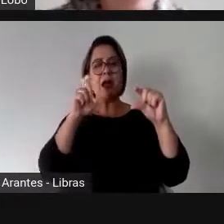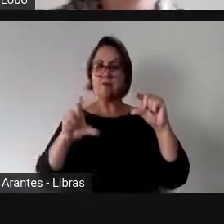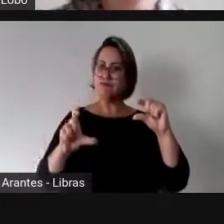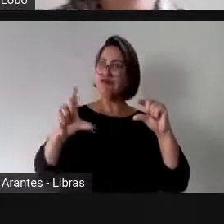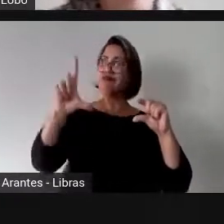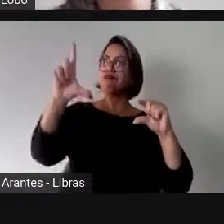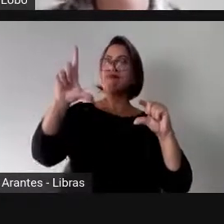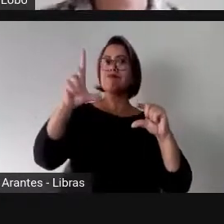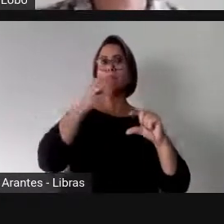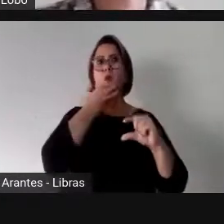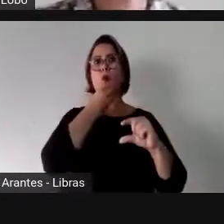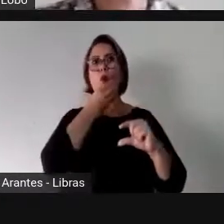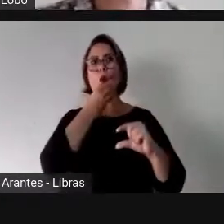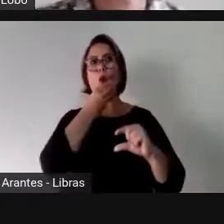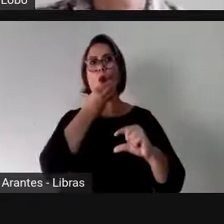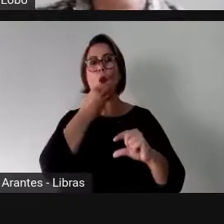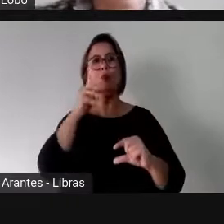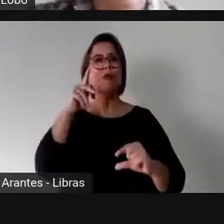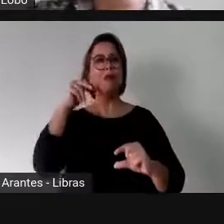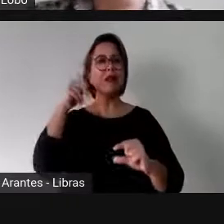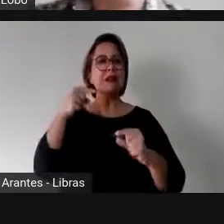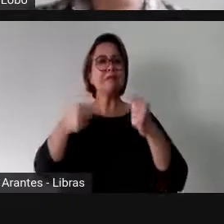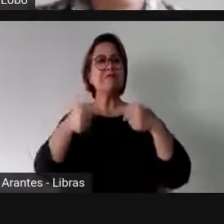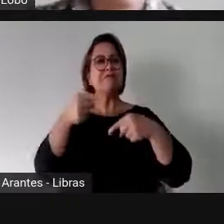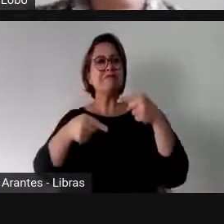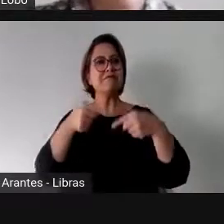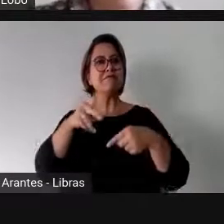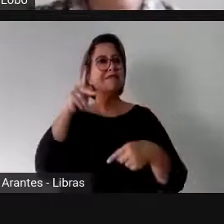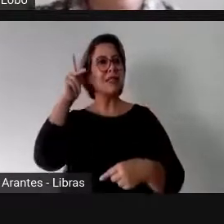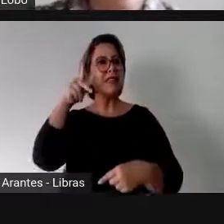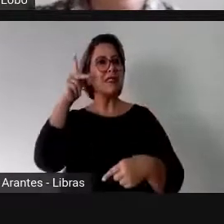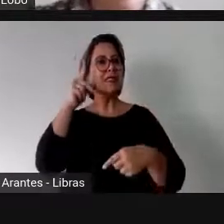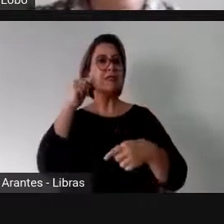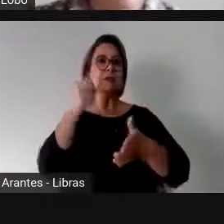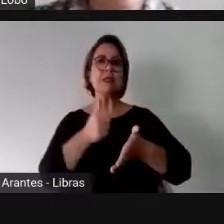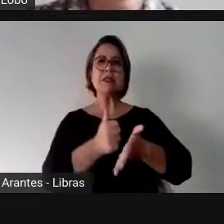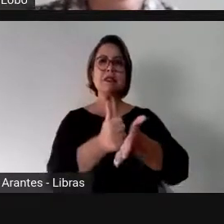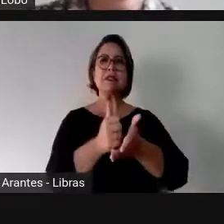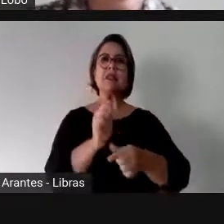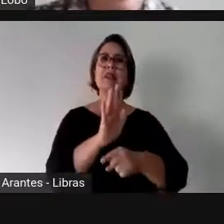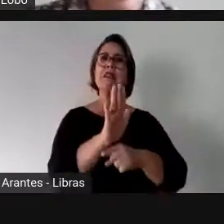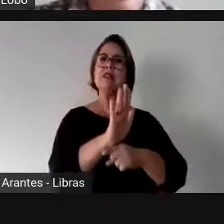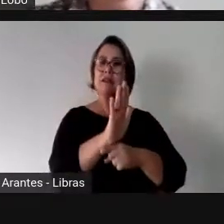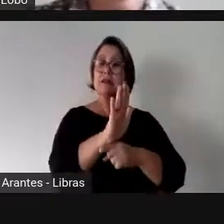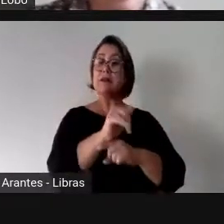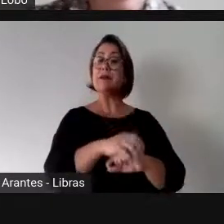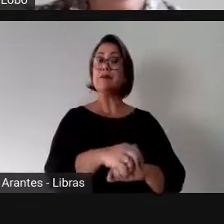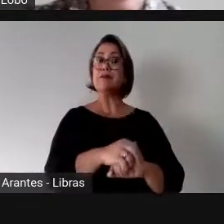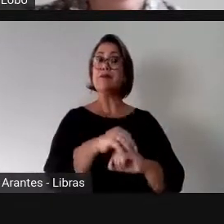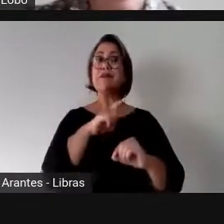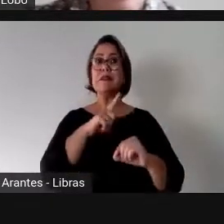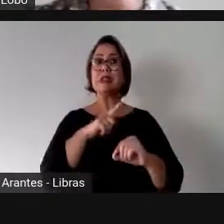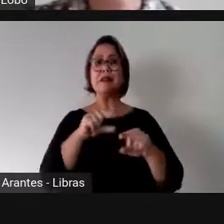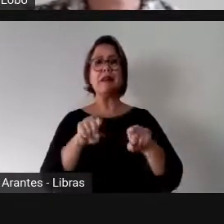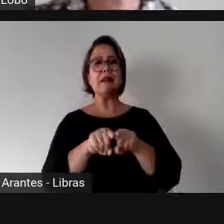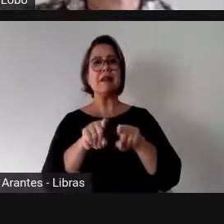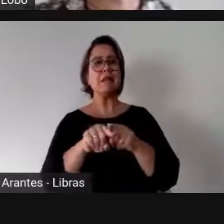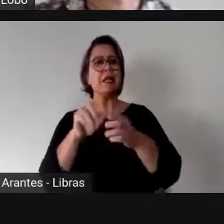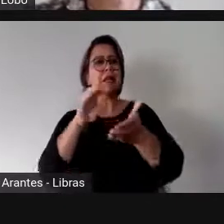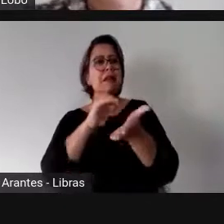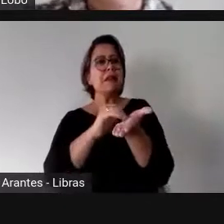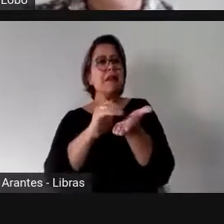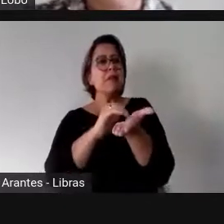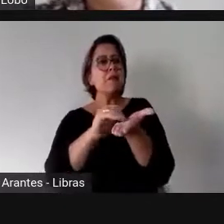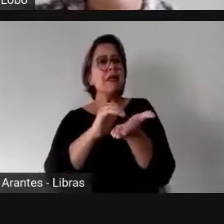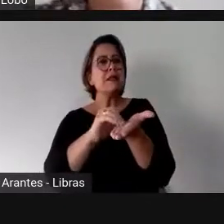A Câmara dos Deputados tem iniciativas importantes. Nós temos uma Secretaria da Mulher